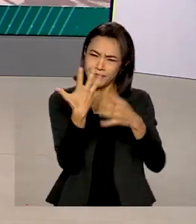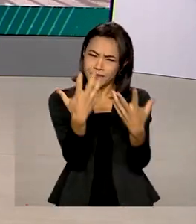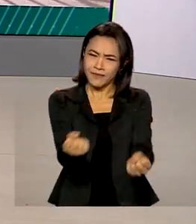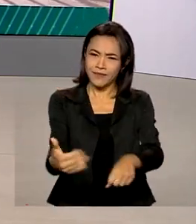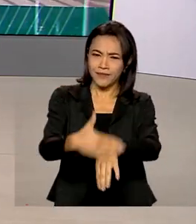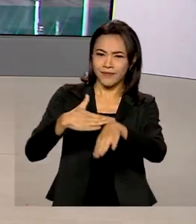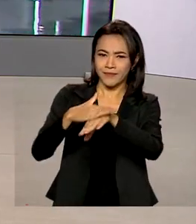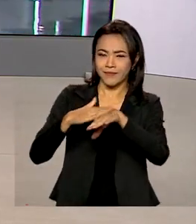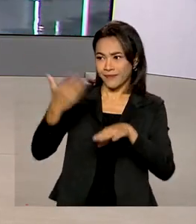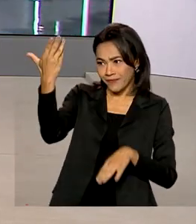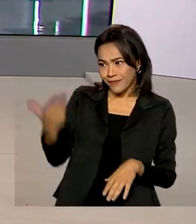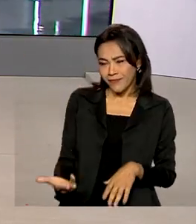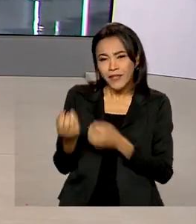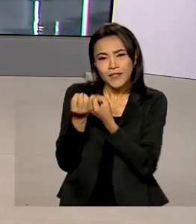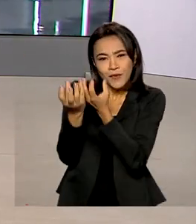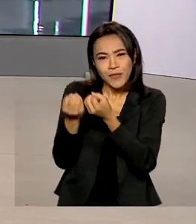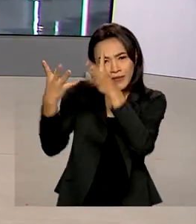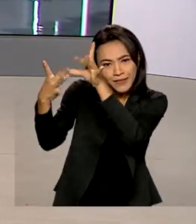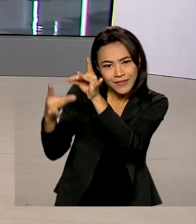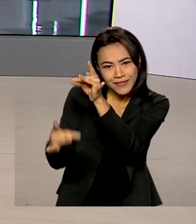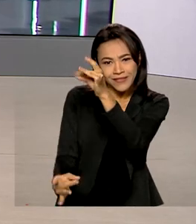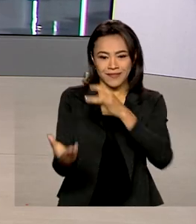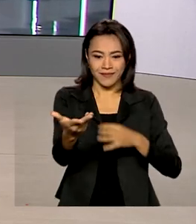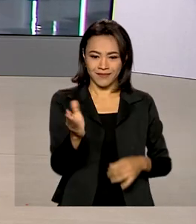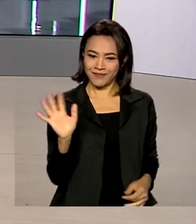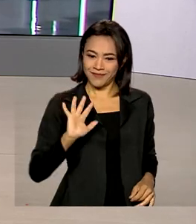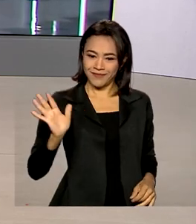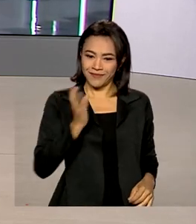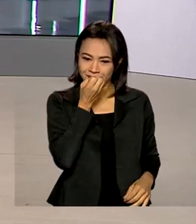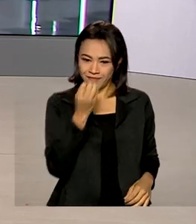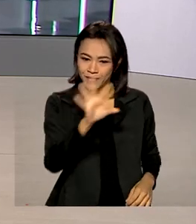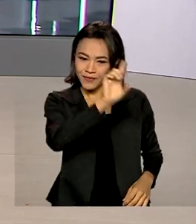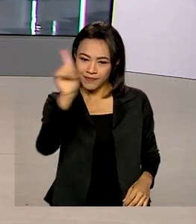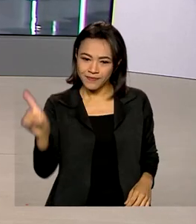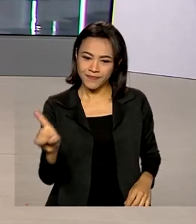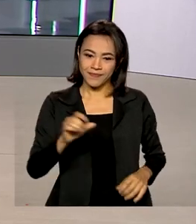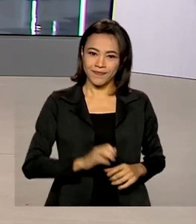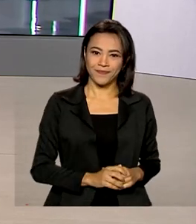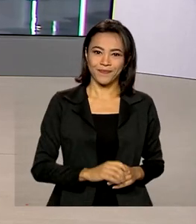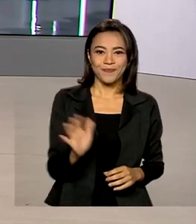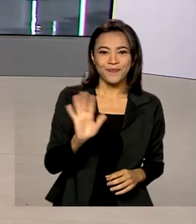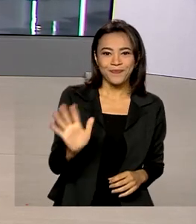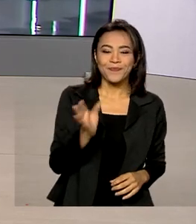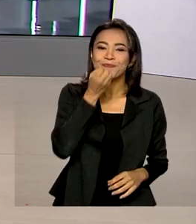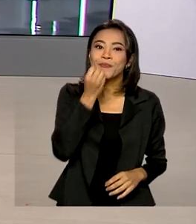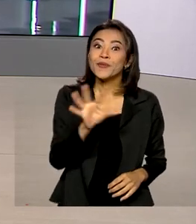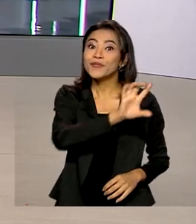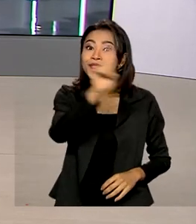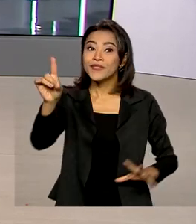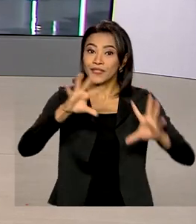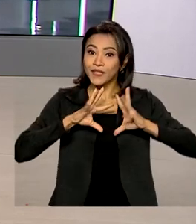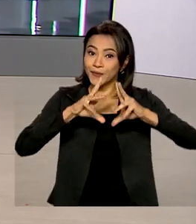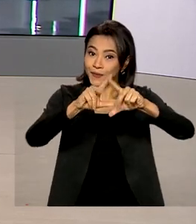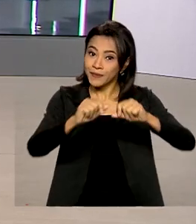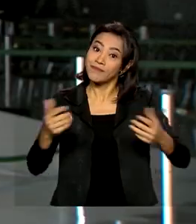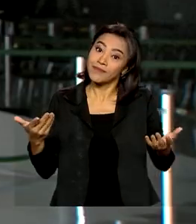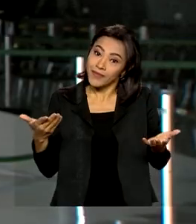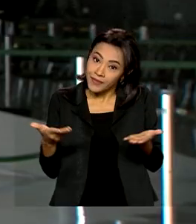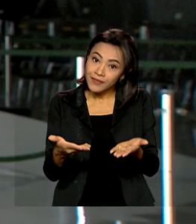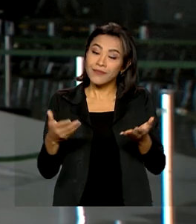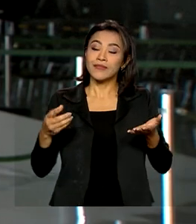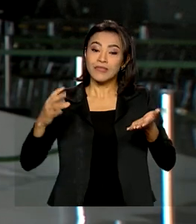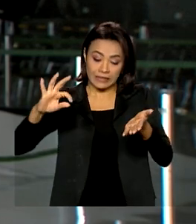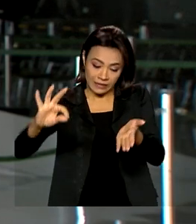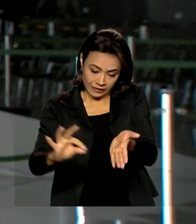Queiroz? Ele traz ao vivo pra gente os detalhes. Oi, Glauco, bom dia. Bom dia, Renata, bom dia a todos. É isso, né? As